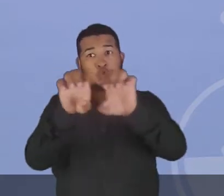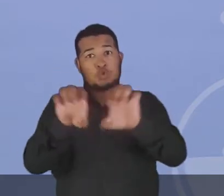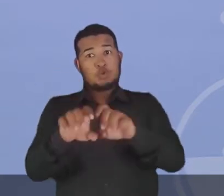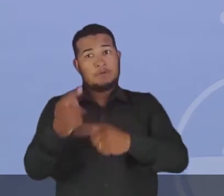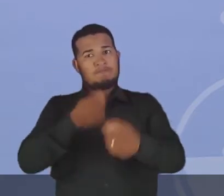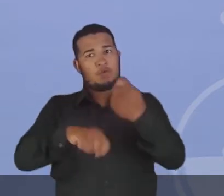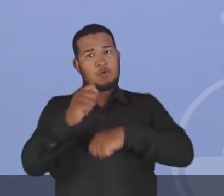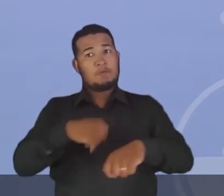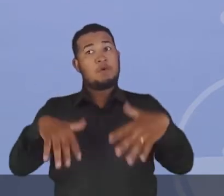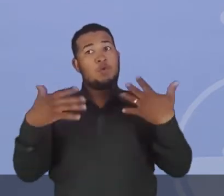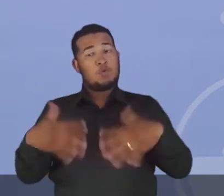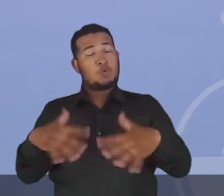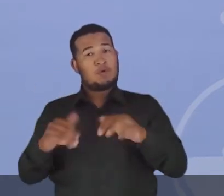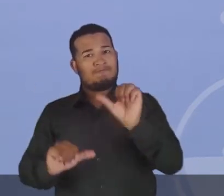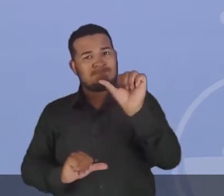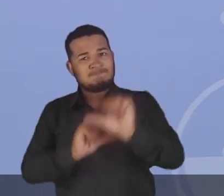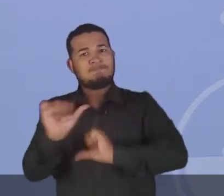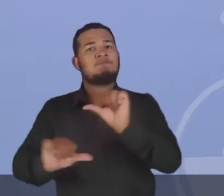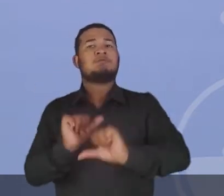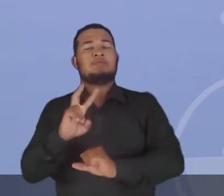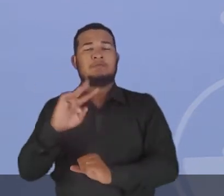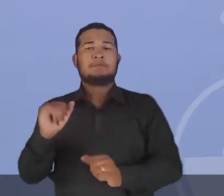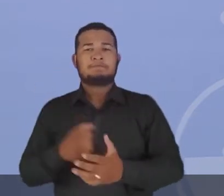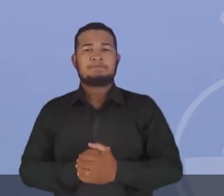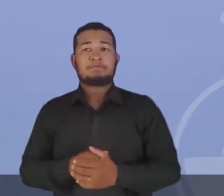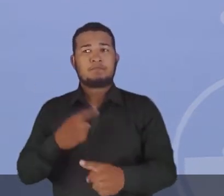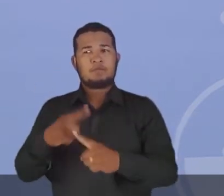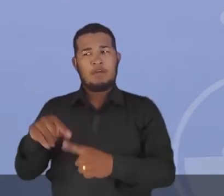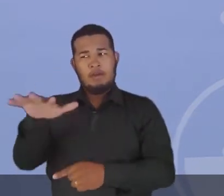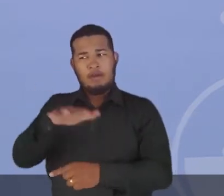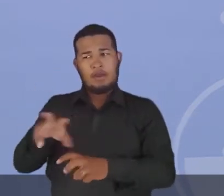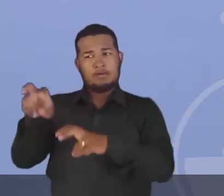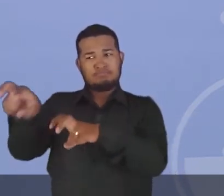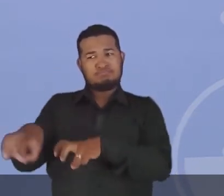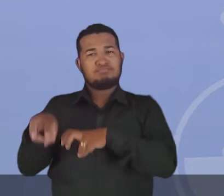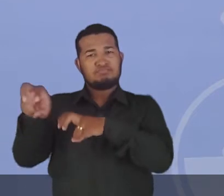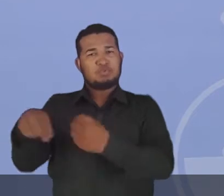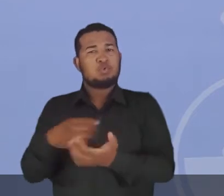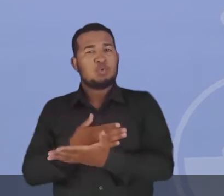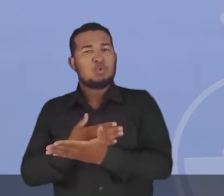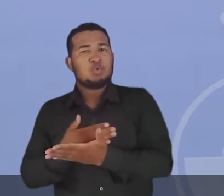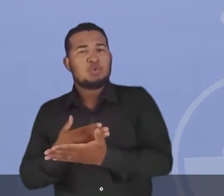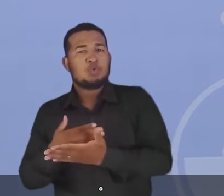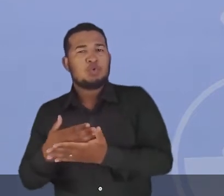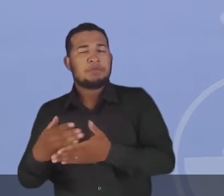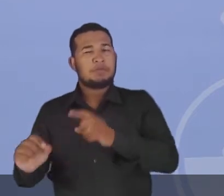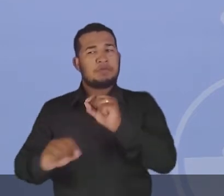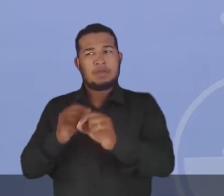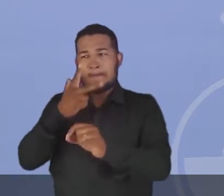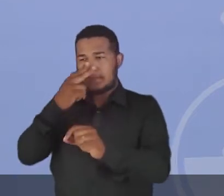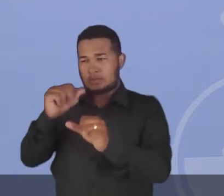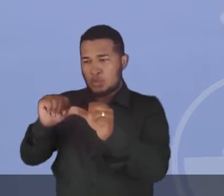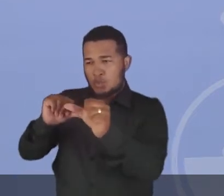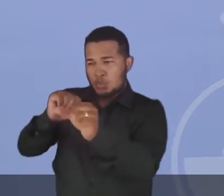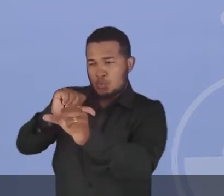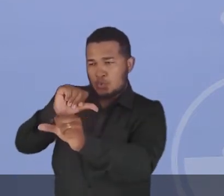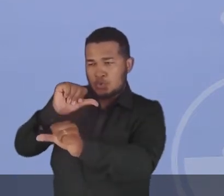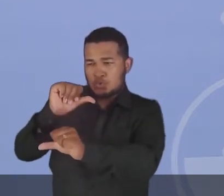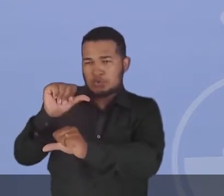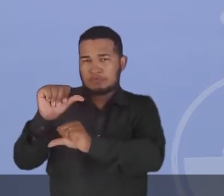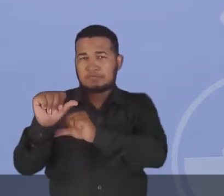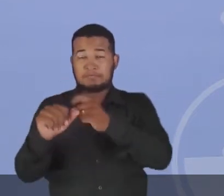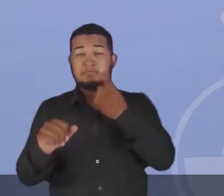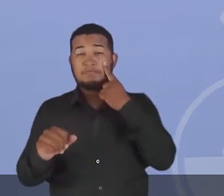estrutura do campo. Por quê? Porque o campo agora começa a se transformar.